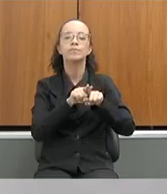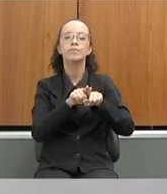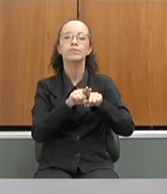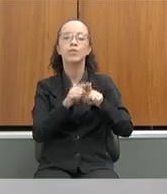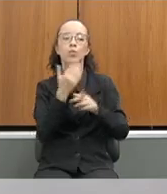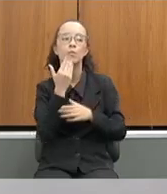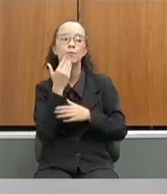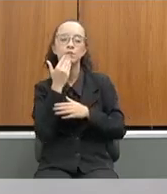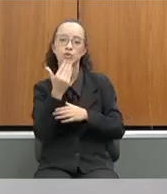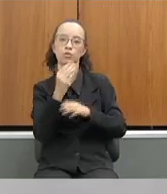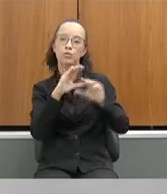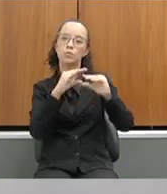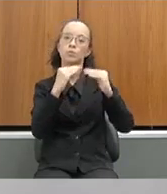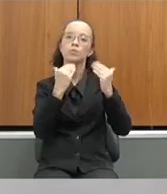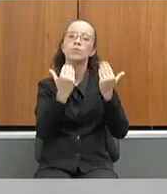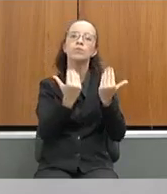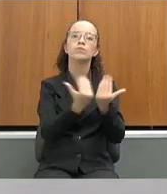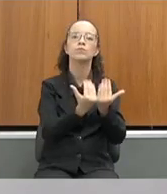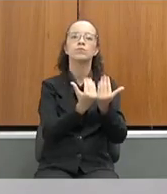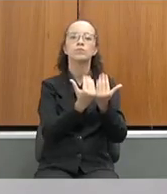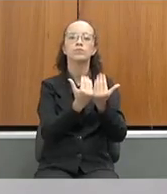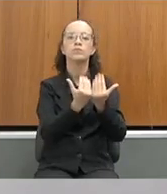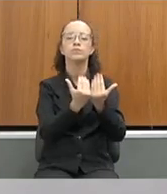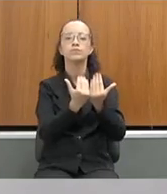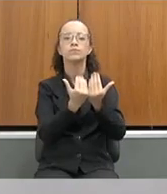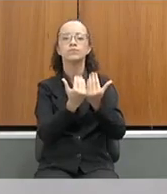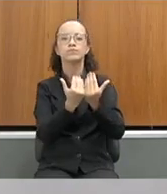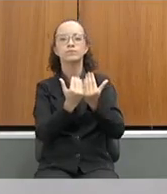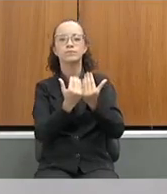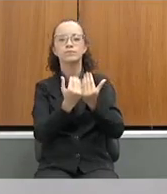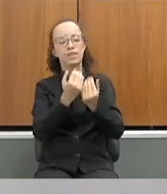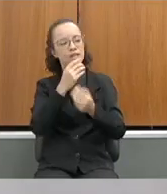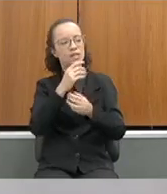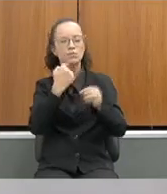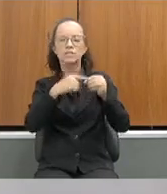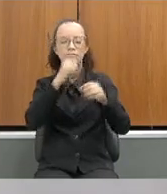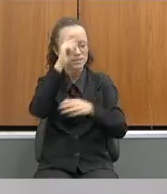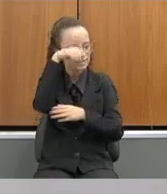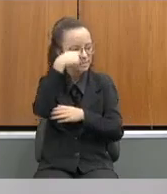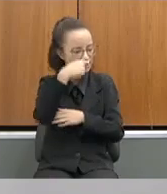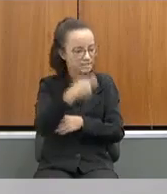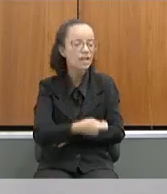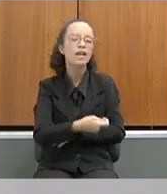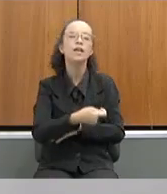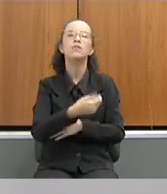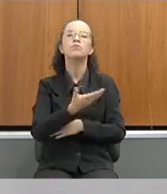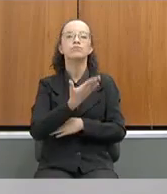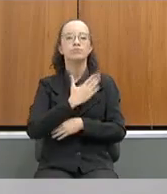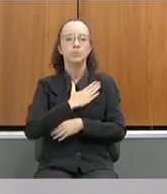para a comunidade indígena Jacriabá, que sempre me honra com uma grande votação naquela localidade.